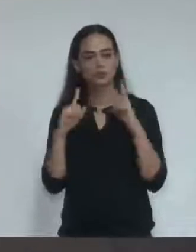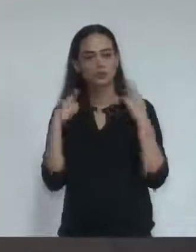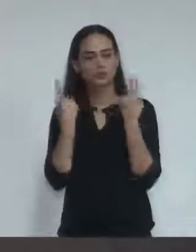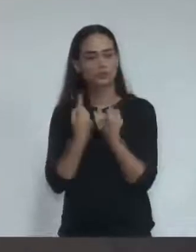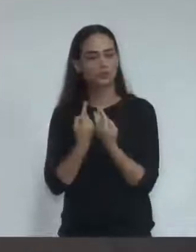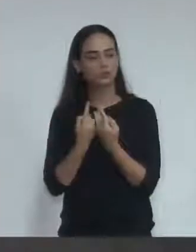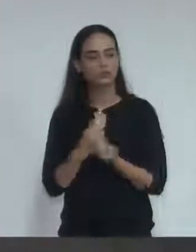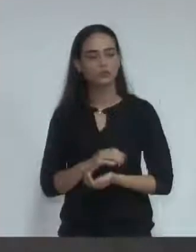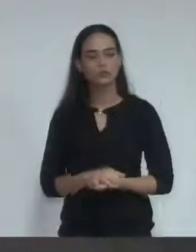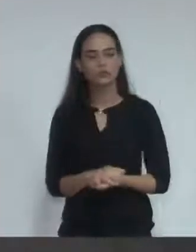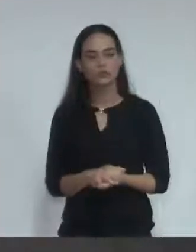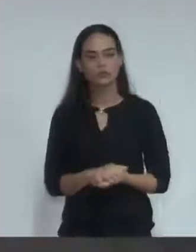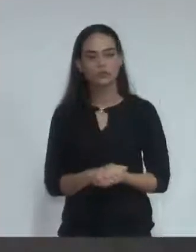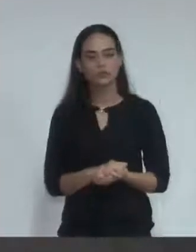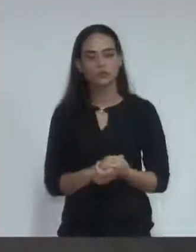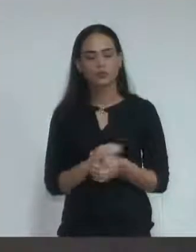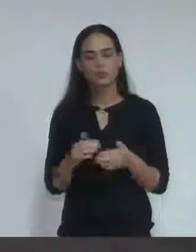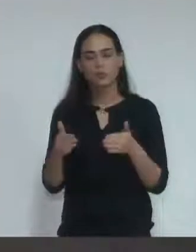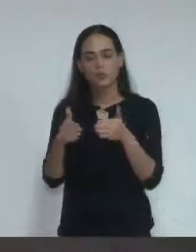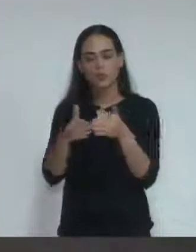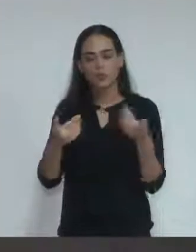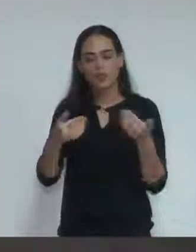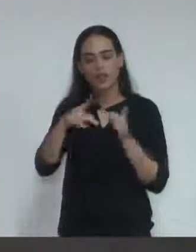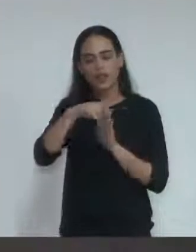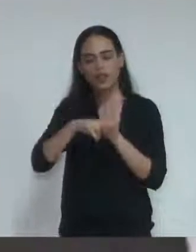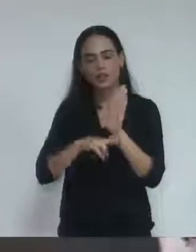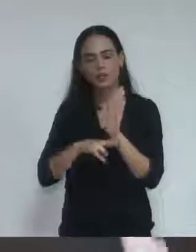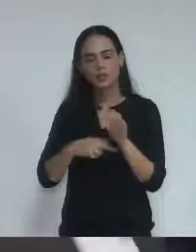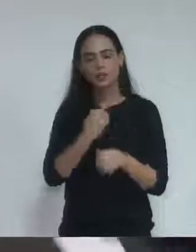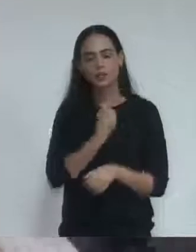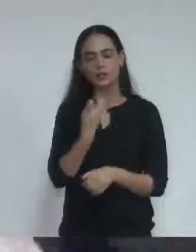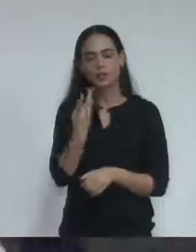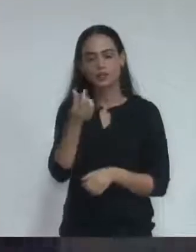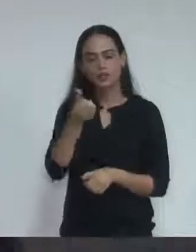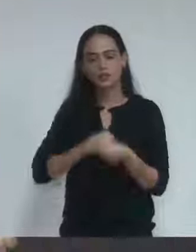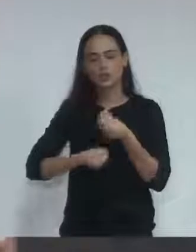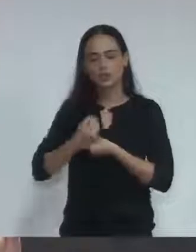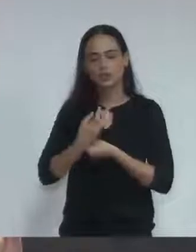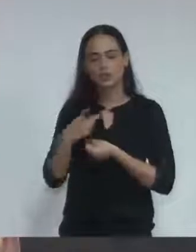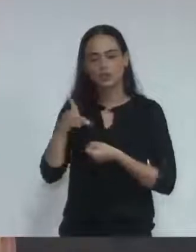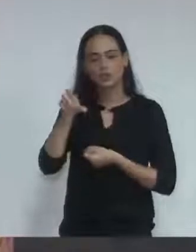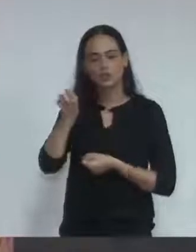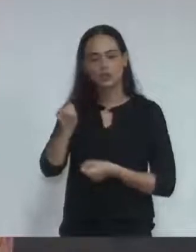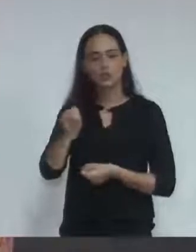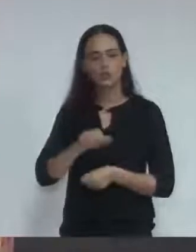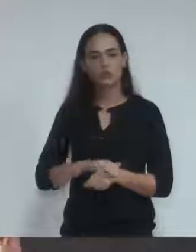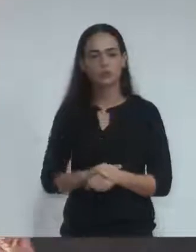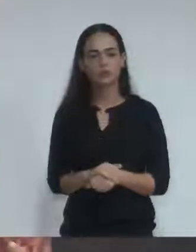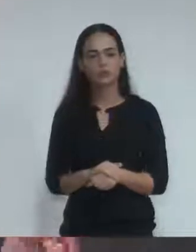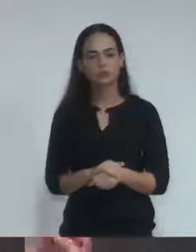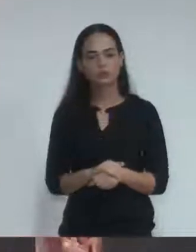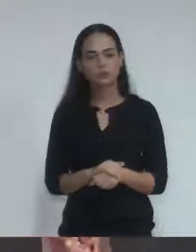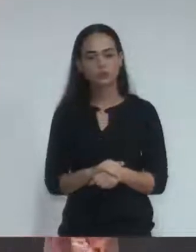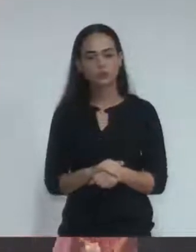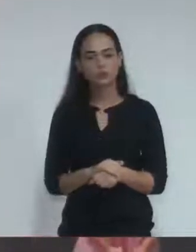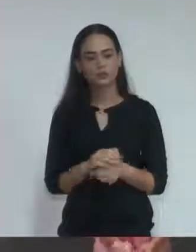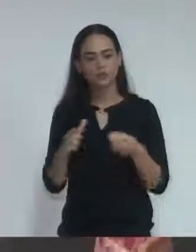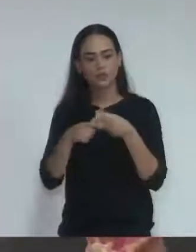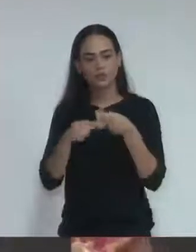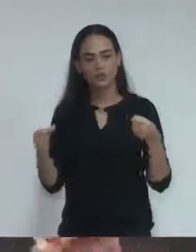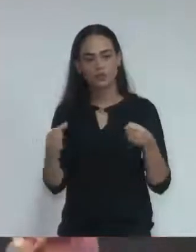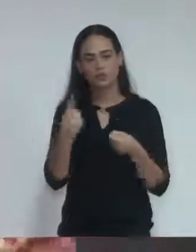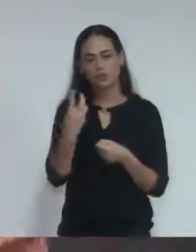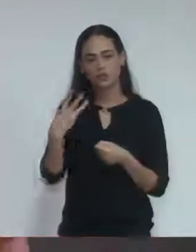Requerimentos. Requerimento número 36 de 2018. Autoria, vereador Rubens Nunes. De acordo com os artigos